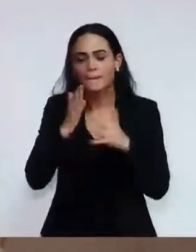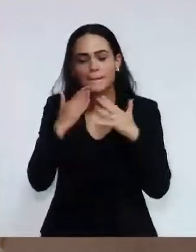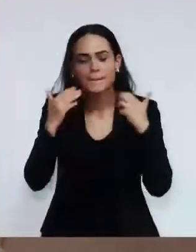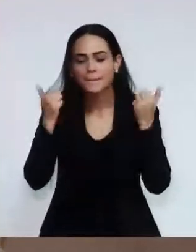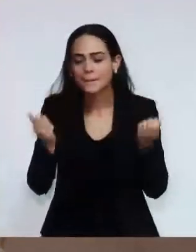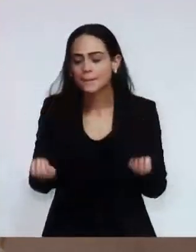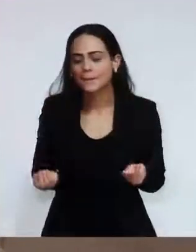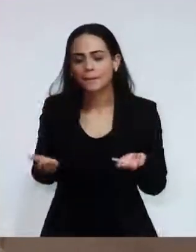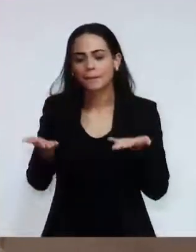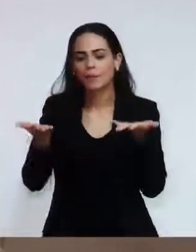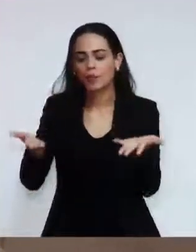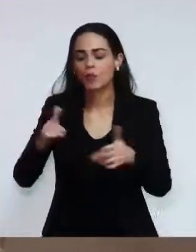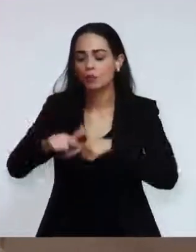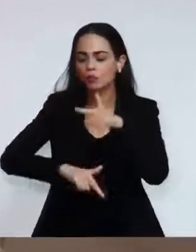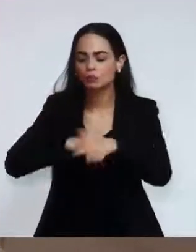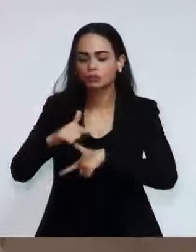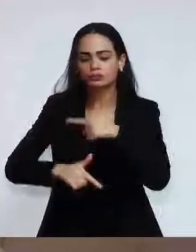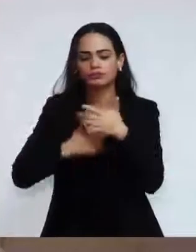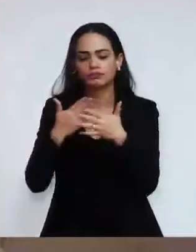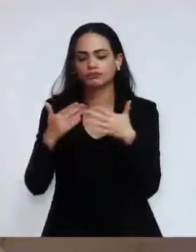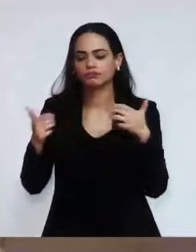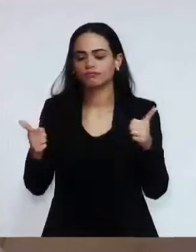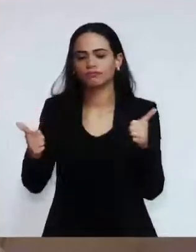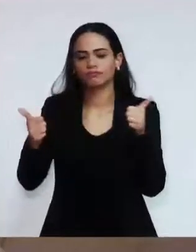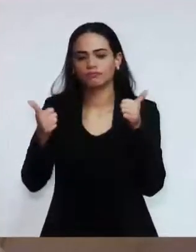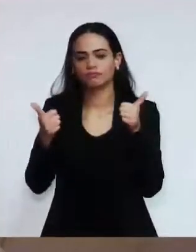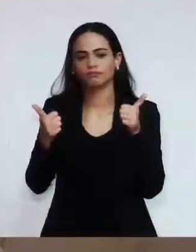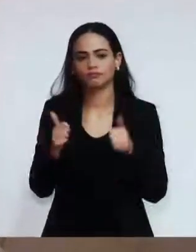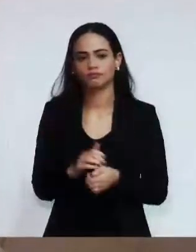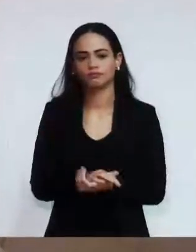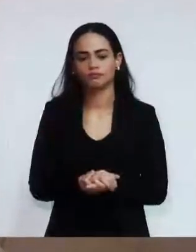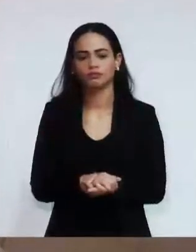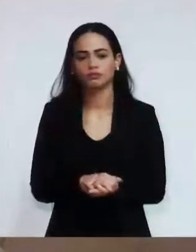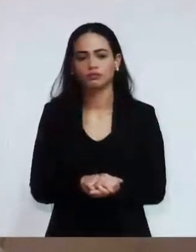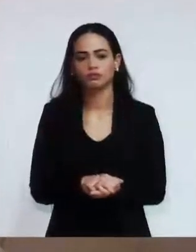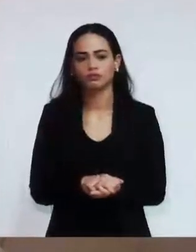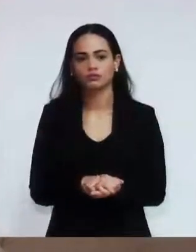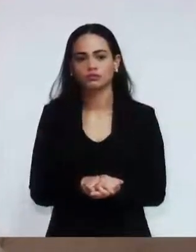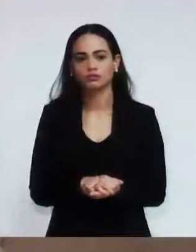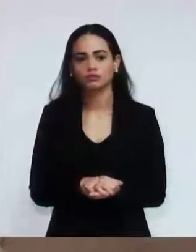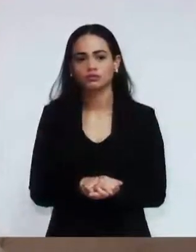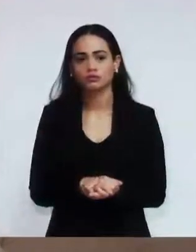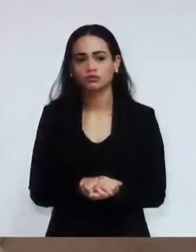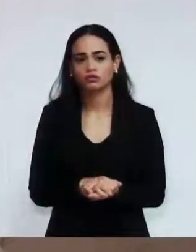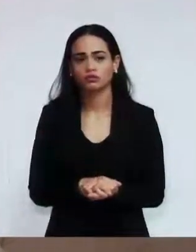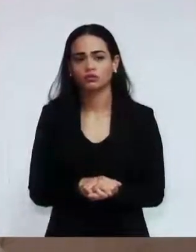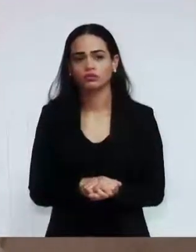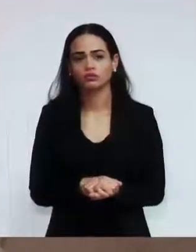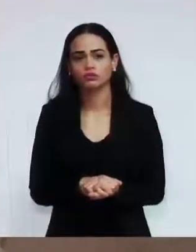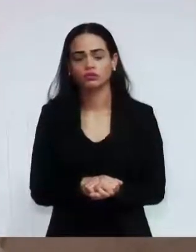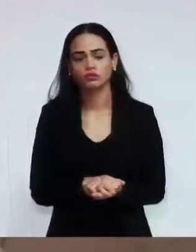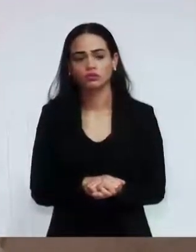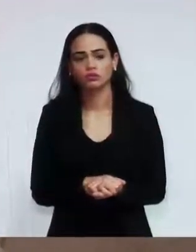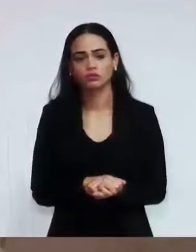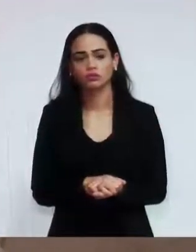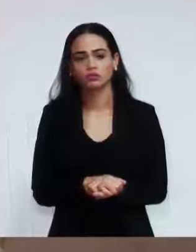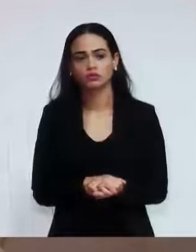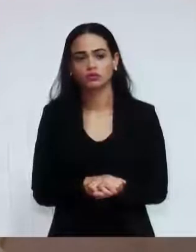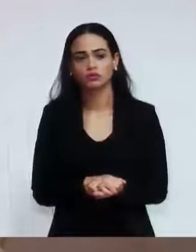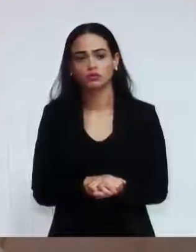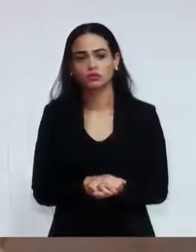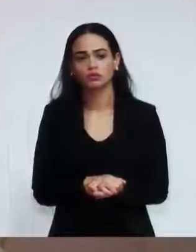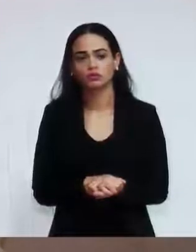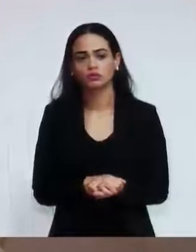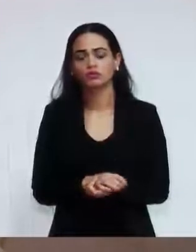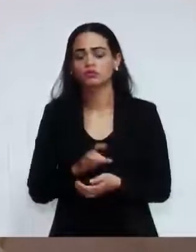muito mais à cidade de Vinhedo. Equipamentos, não só com equipamentos, mas